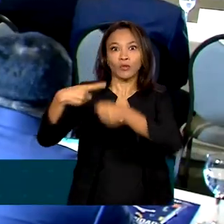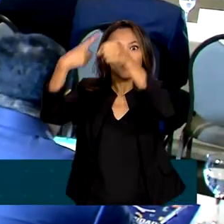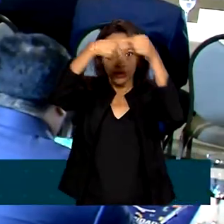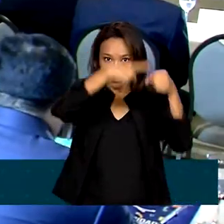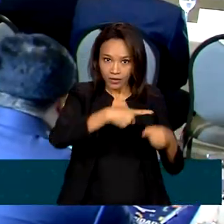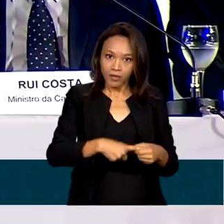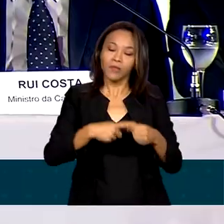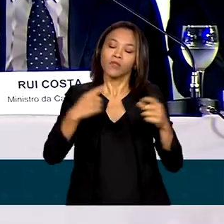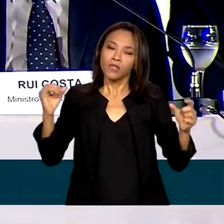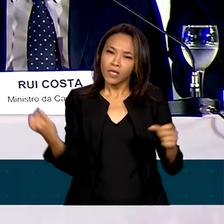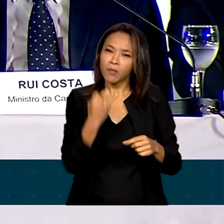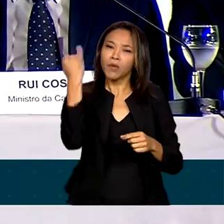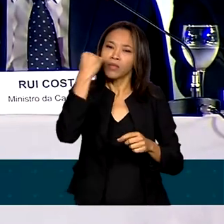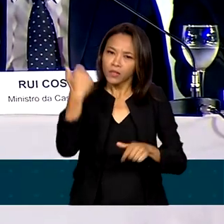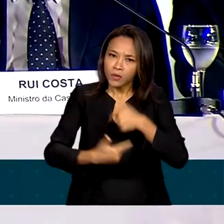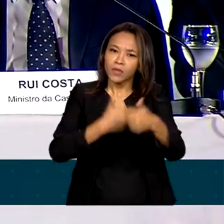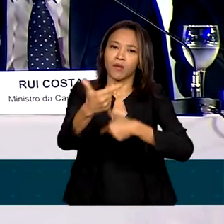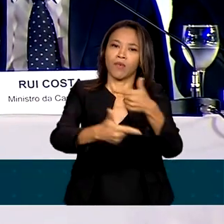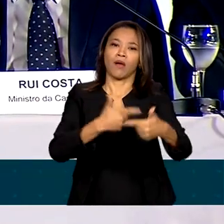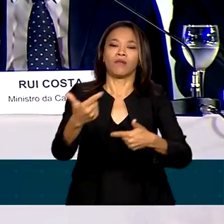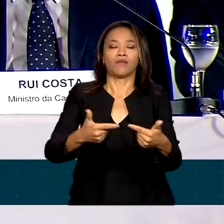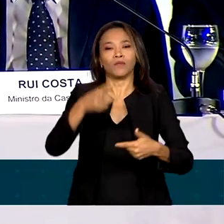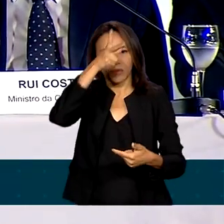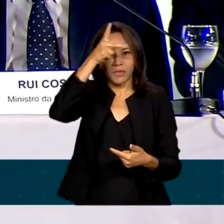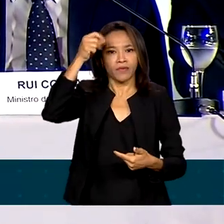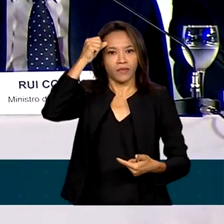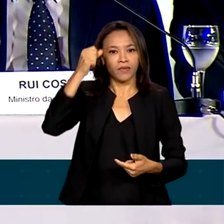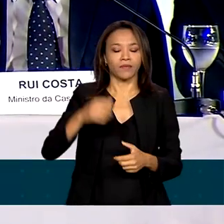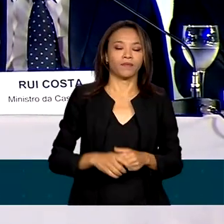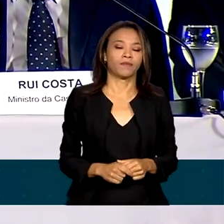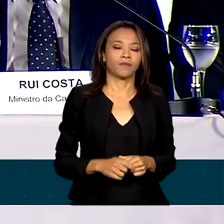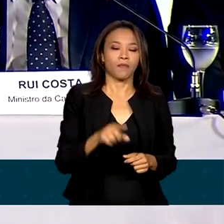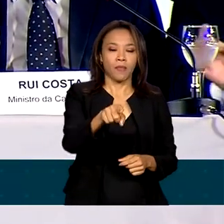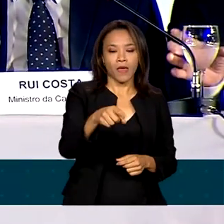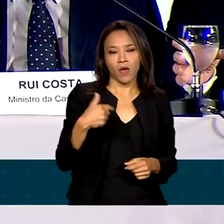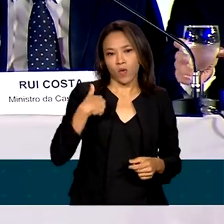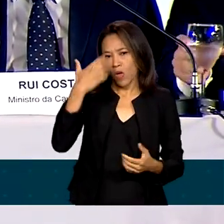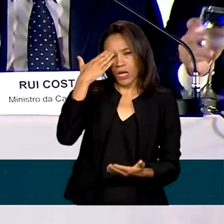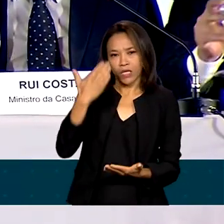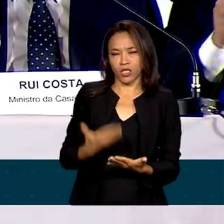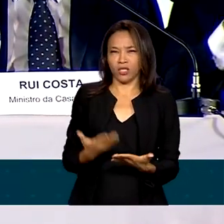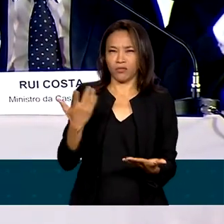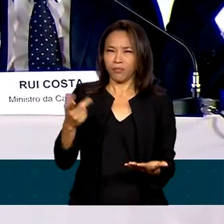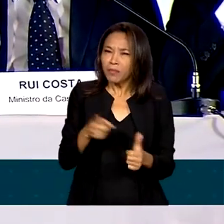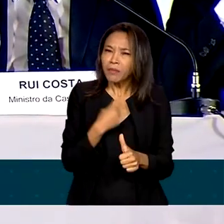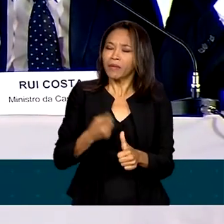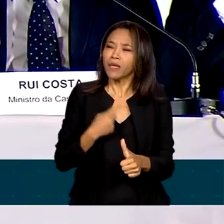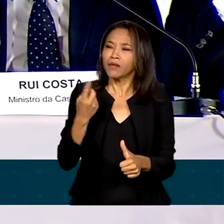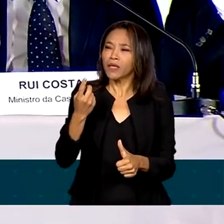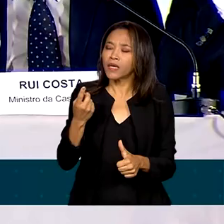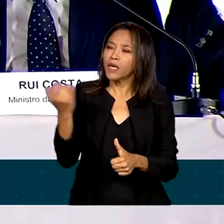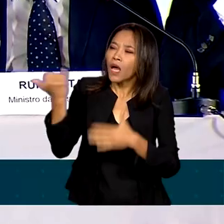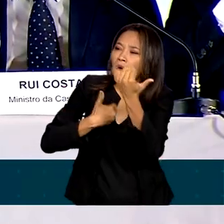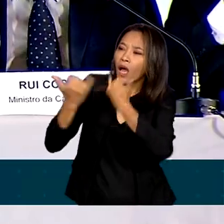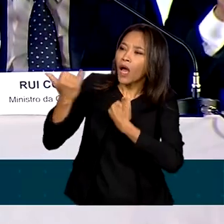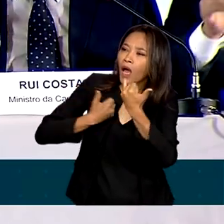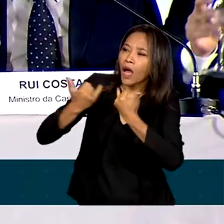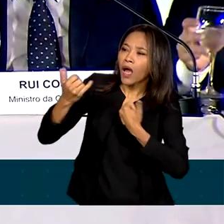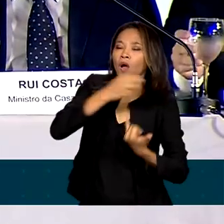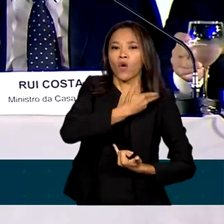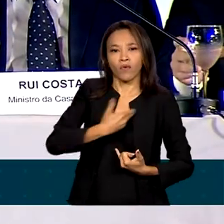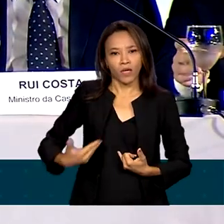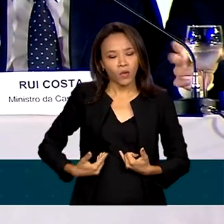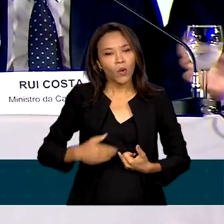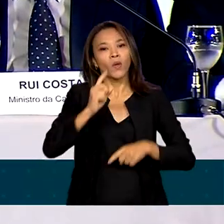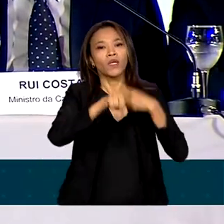em conjunto. Eu não acredito que um presidente possa governar sem ouvir governadores e sem ouvir prefeito. Não